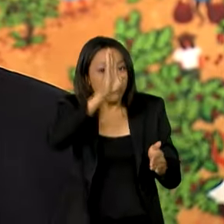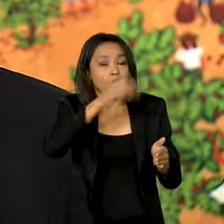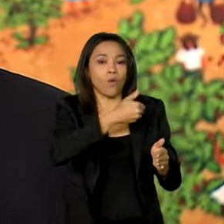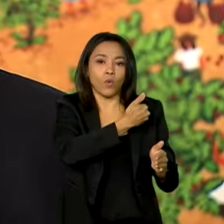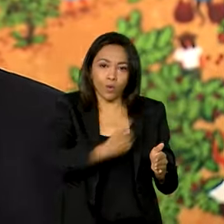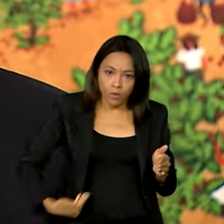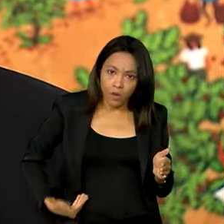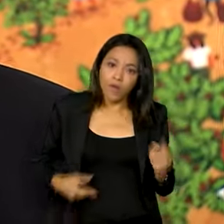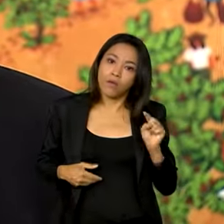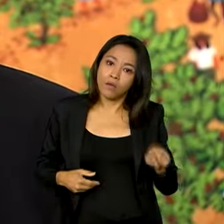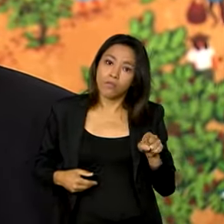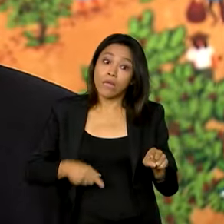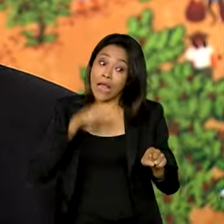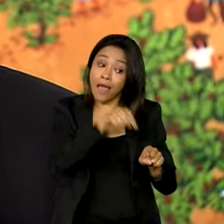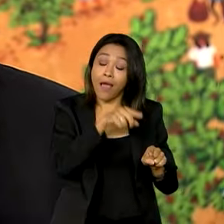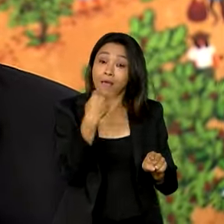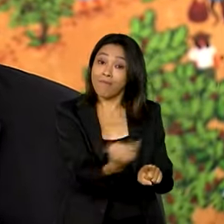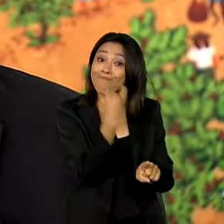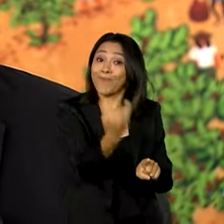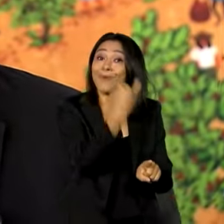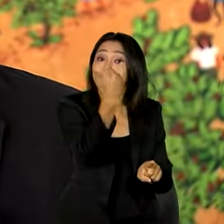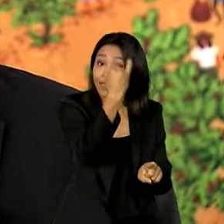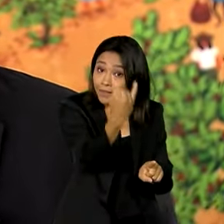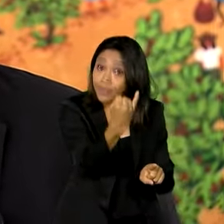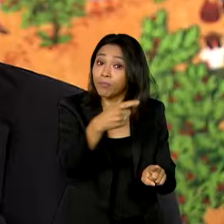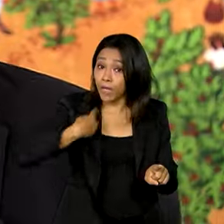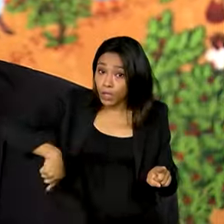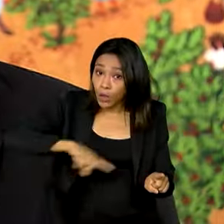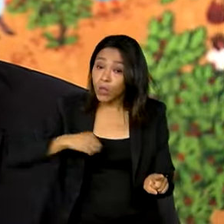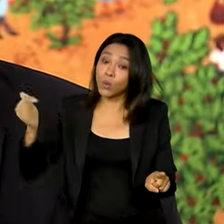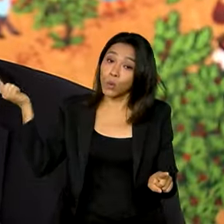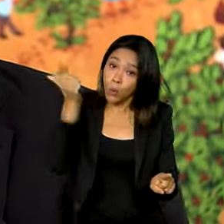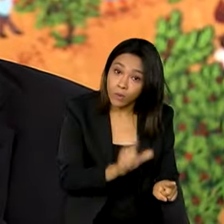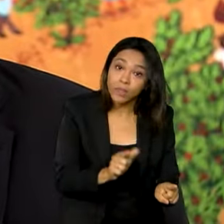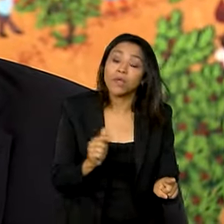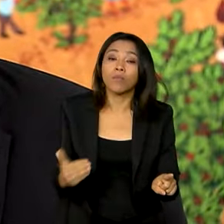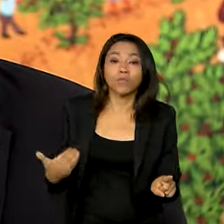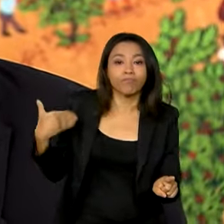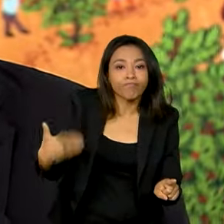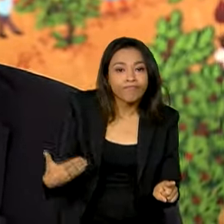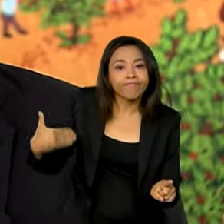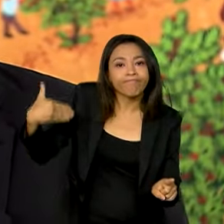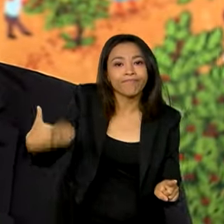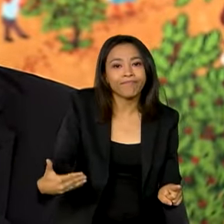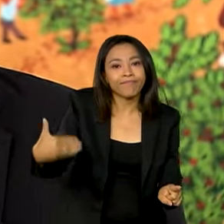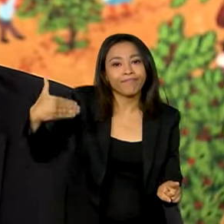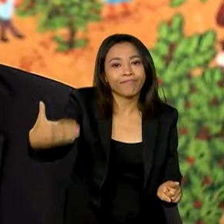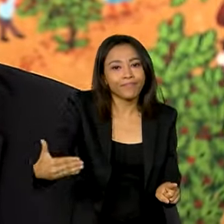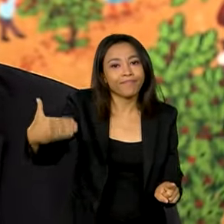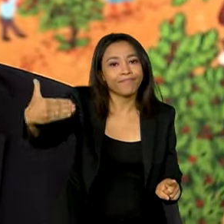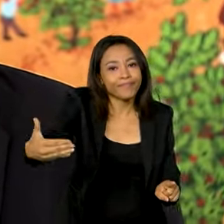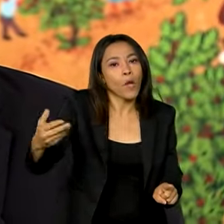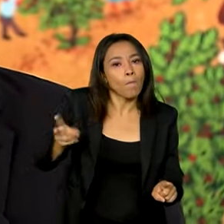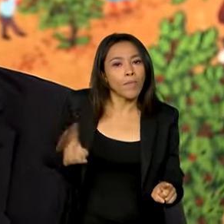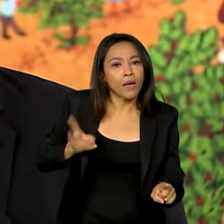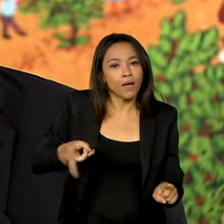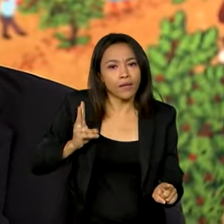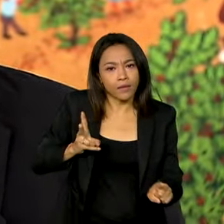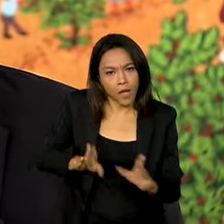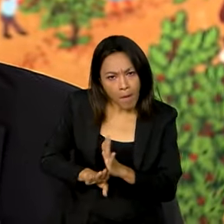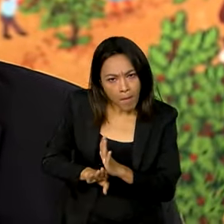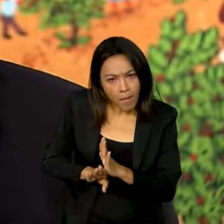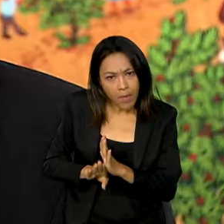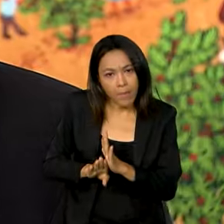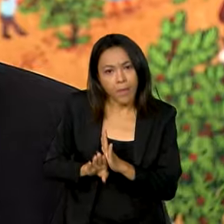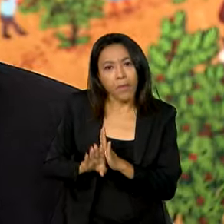Ela é muito importante para darmos mais um passo que sustente o atual ciclo de crescimento econômico do país,